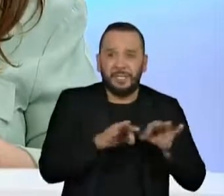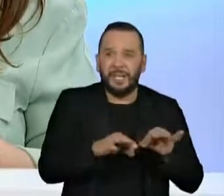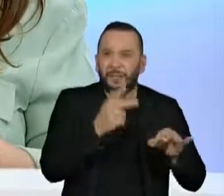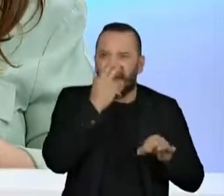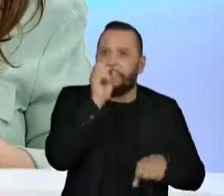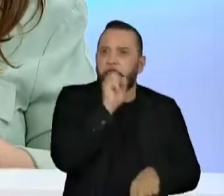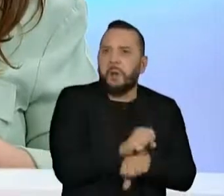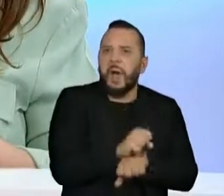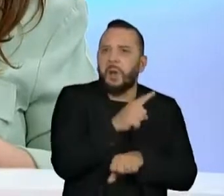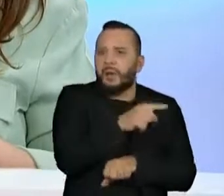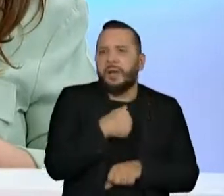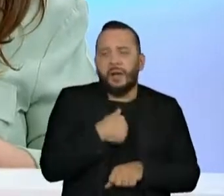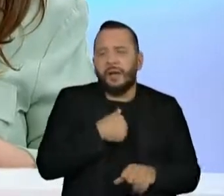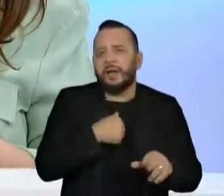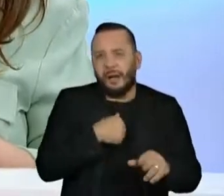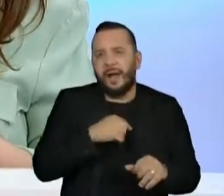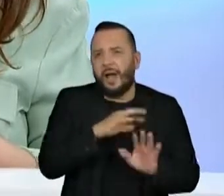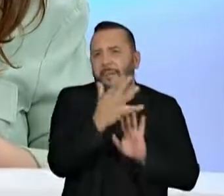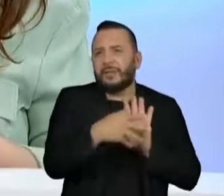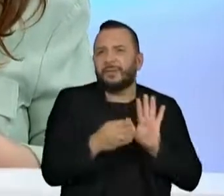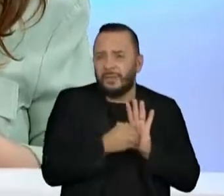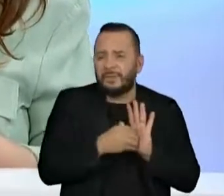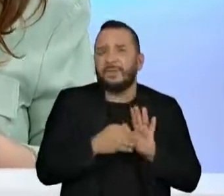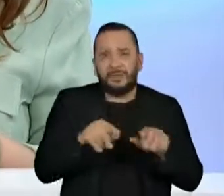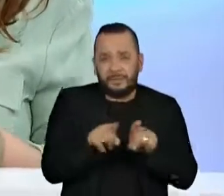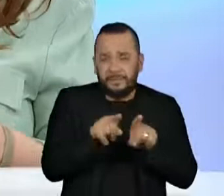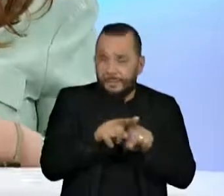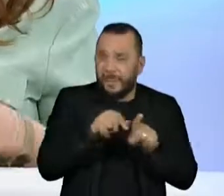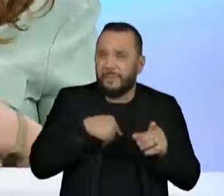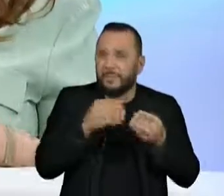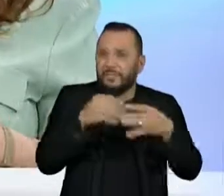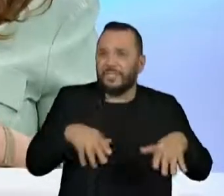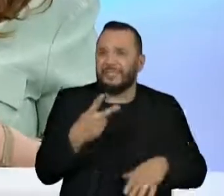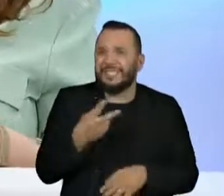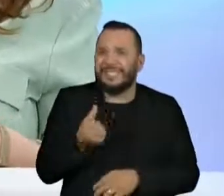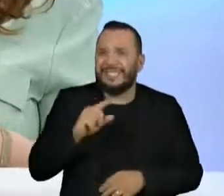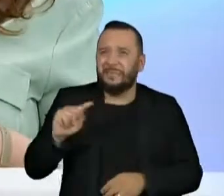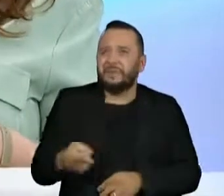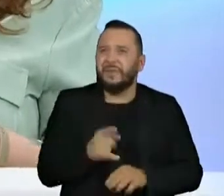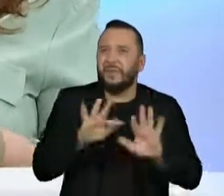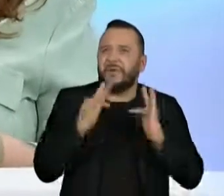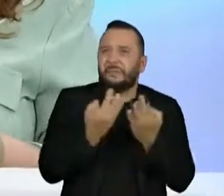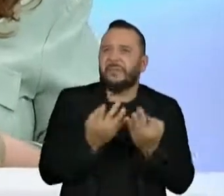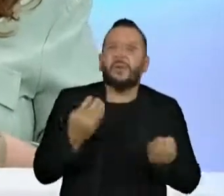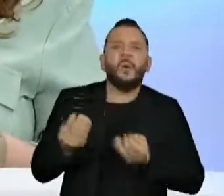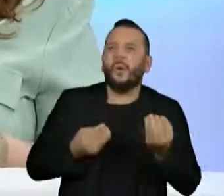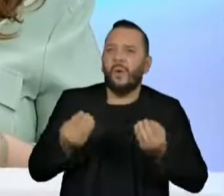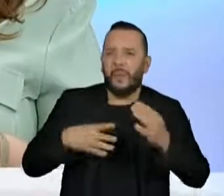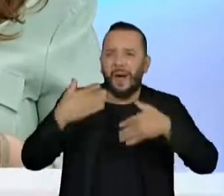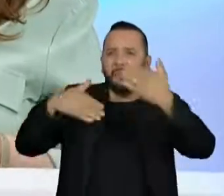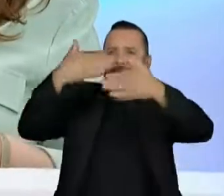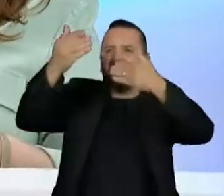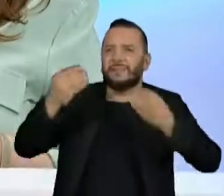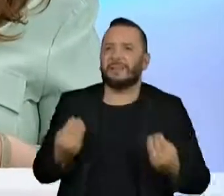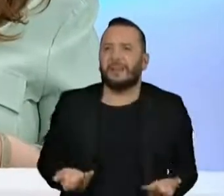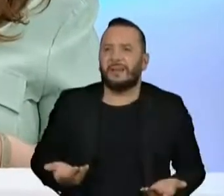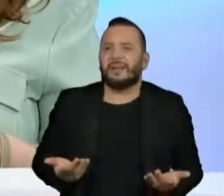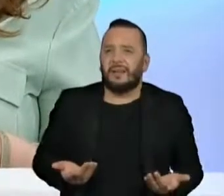no Amazonas, impactando pelo menos 26 mil famílias. Como avançar numa questão ainda tão